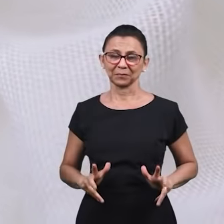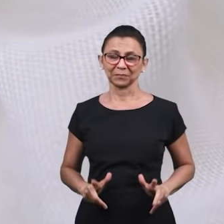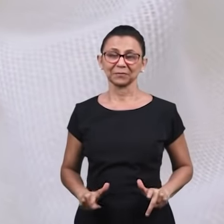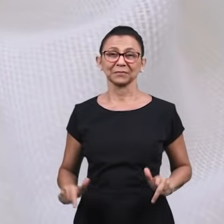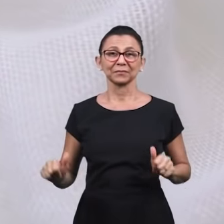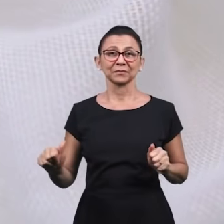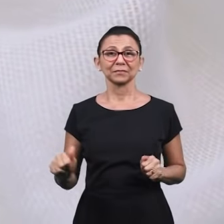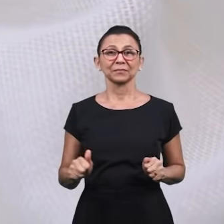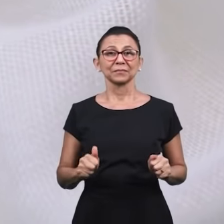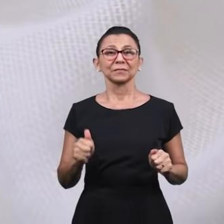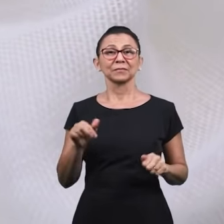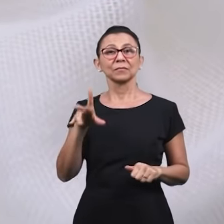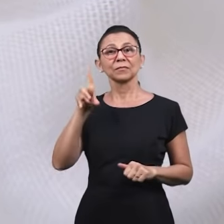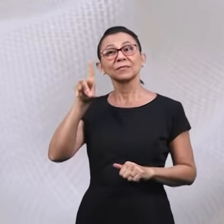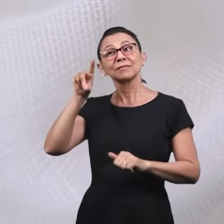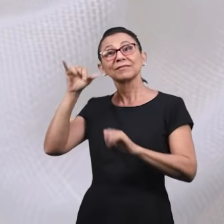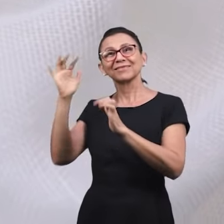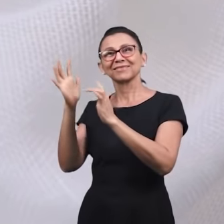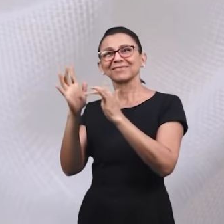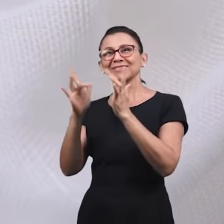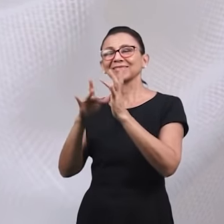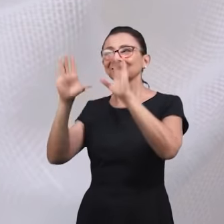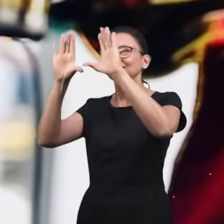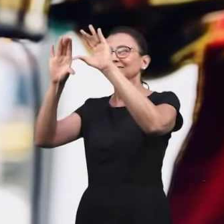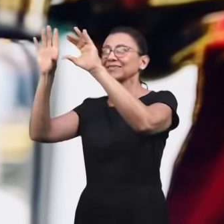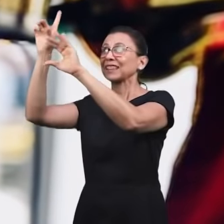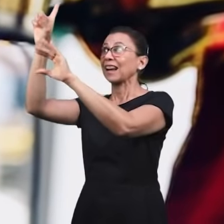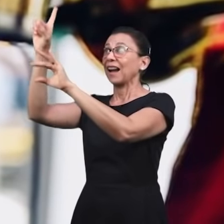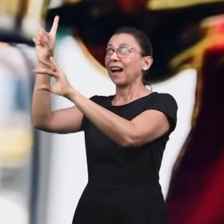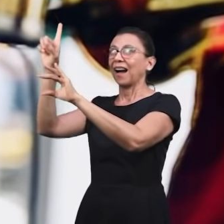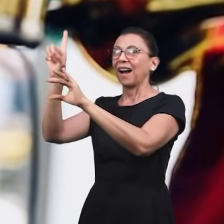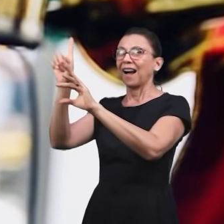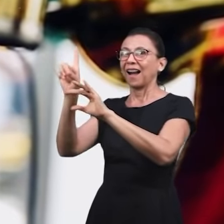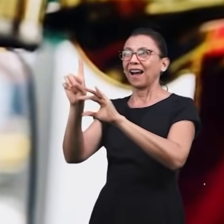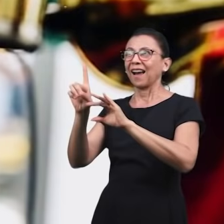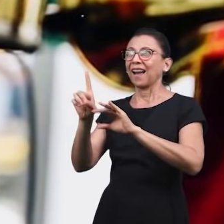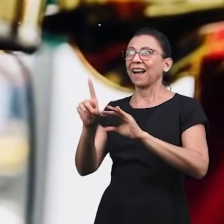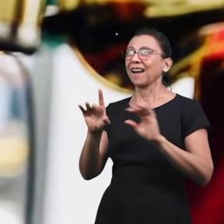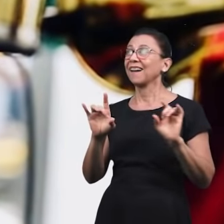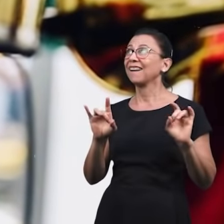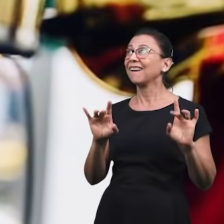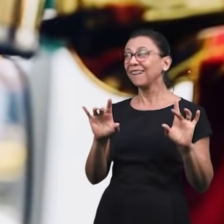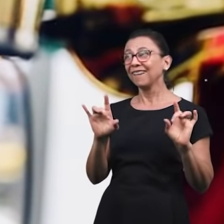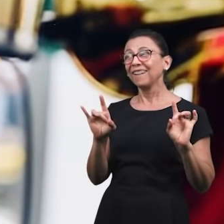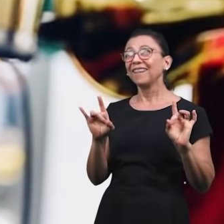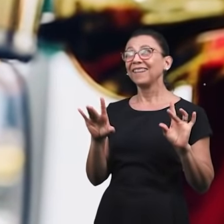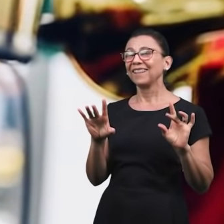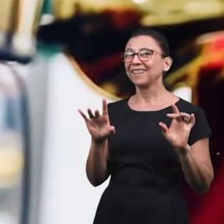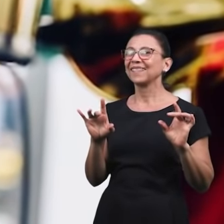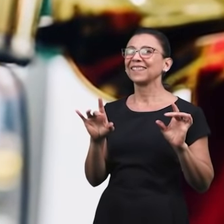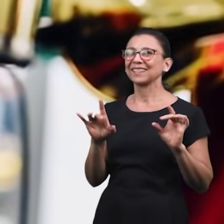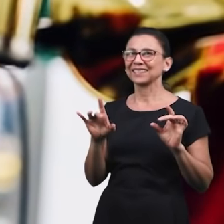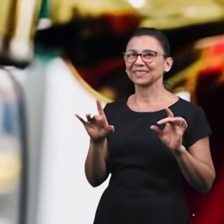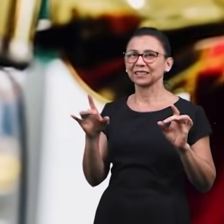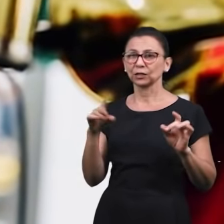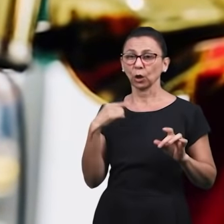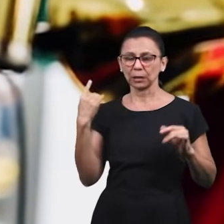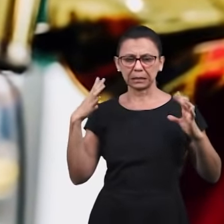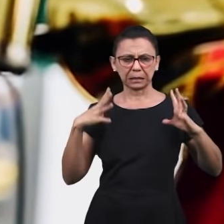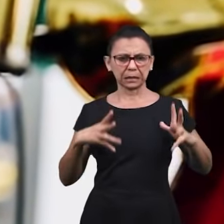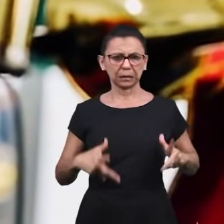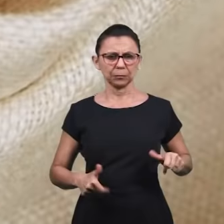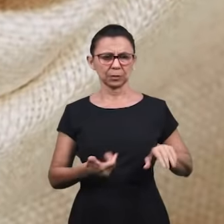vestes no sangue do cordeiro. Quando Jesus vier, naquele grande